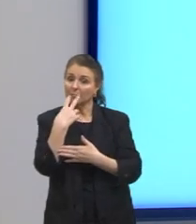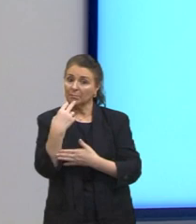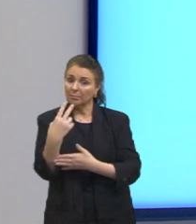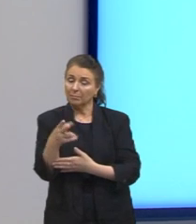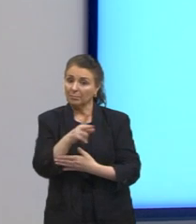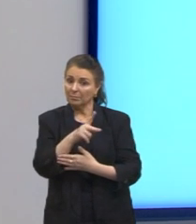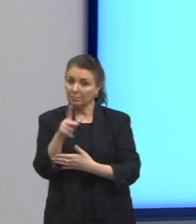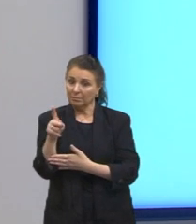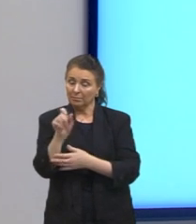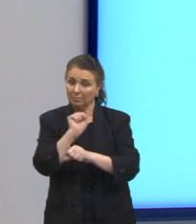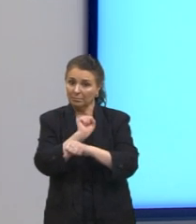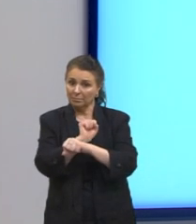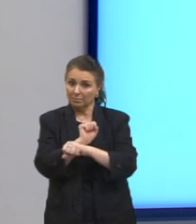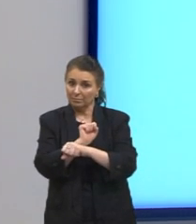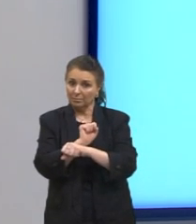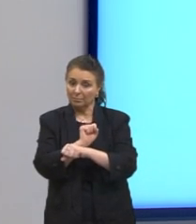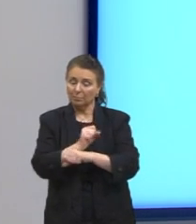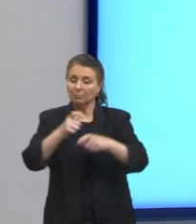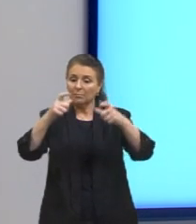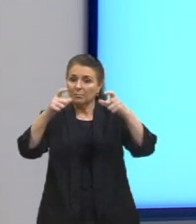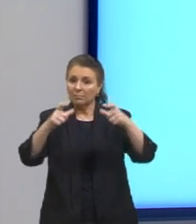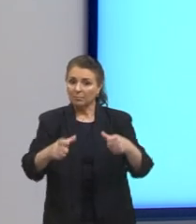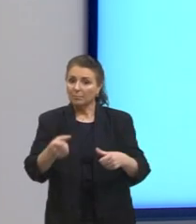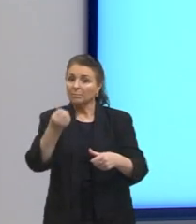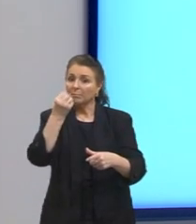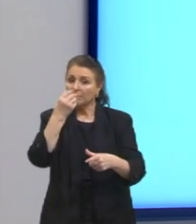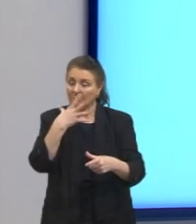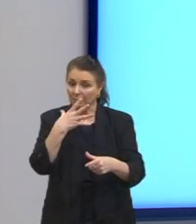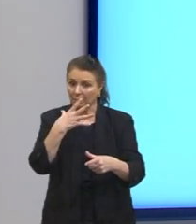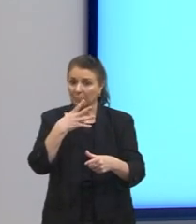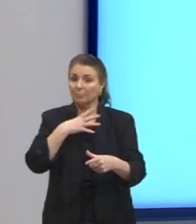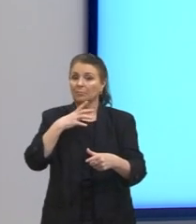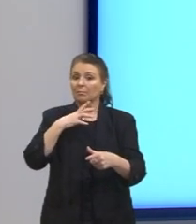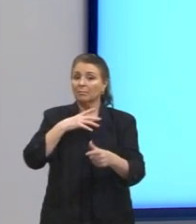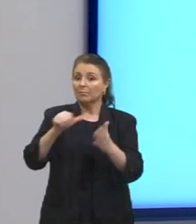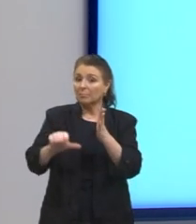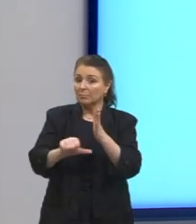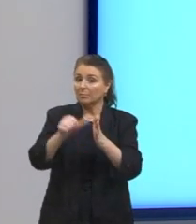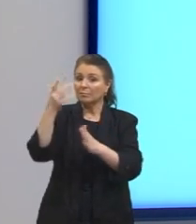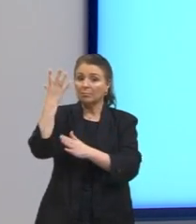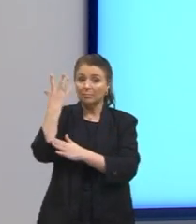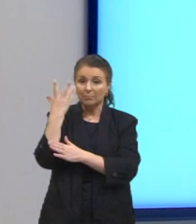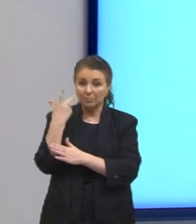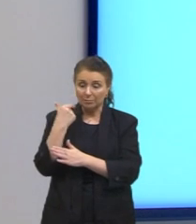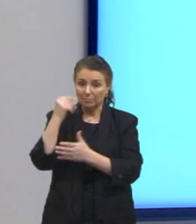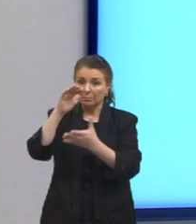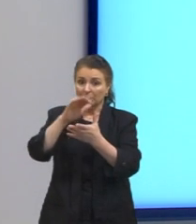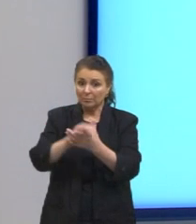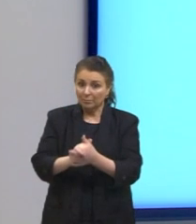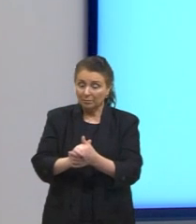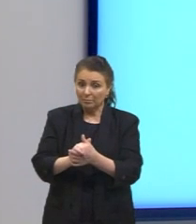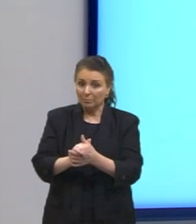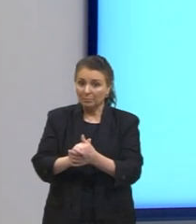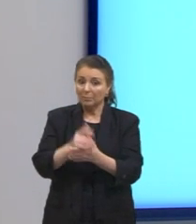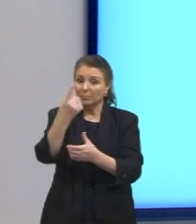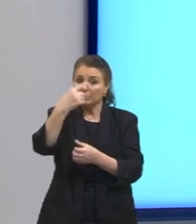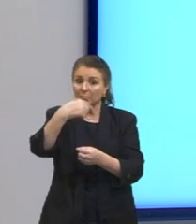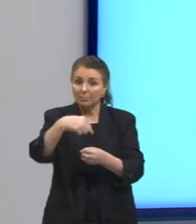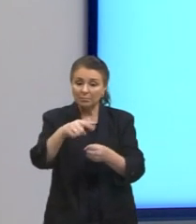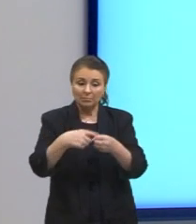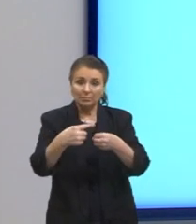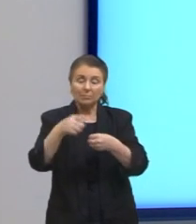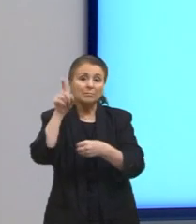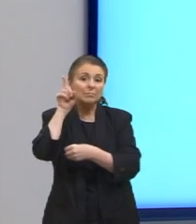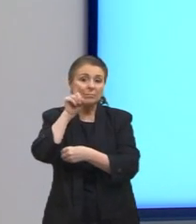Então, ela diz que um lugar verdadeiramente bom para uma lua de mel seria um lugar como Nova Jersey. Vocês viram aqui, o que ela traz? Ela traz